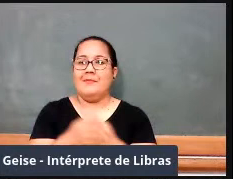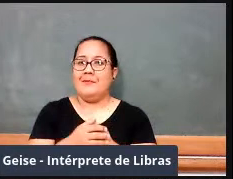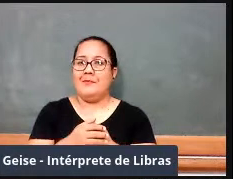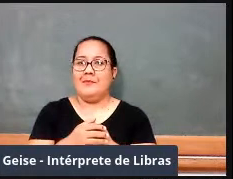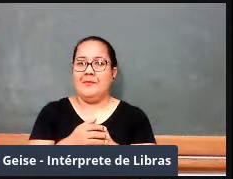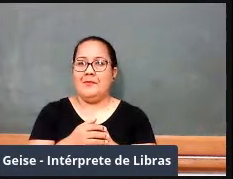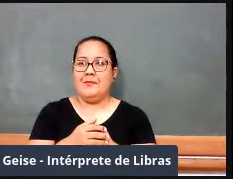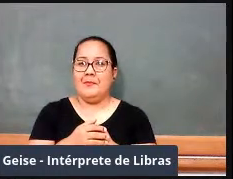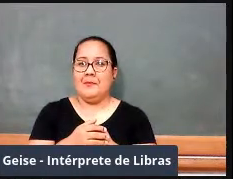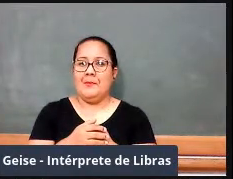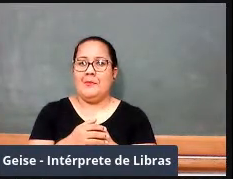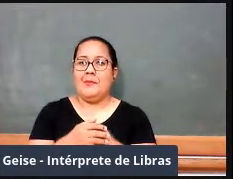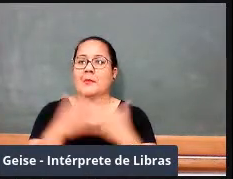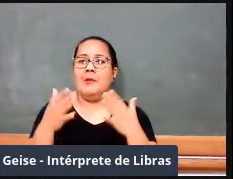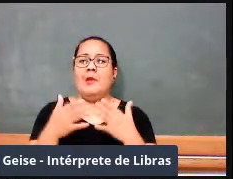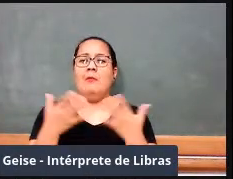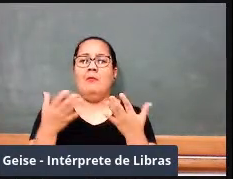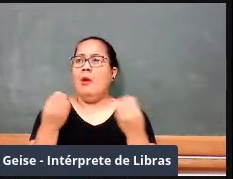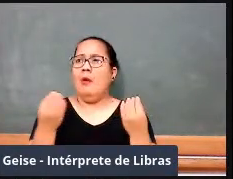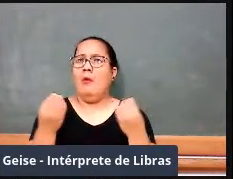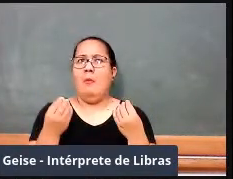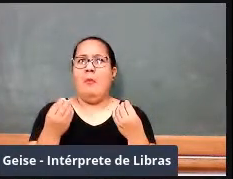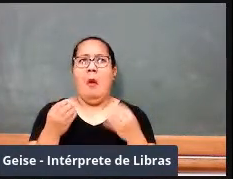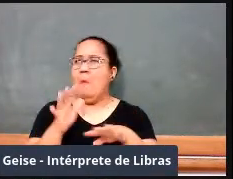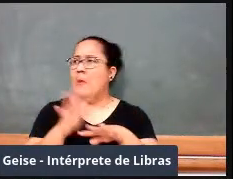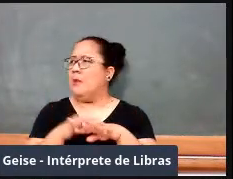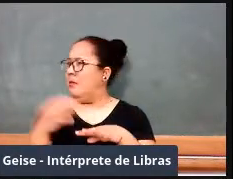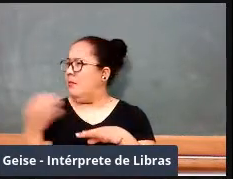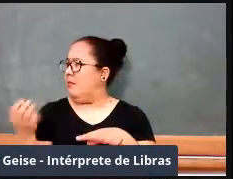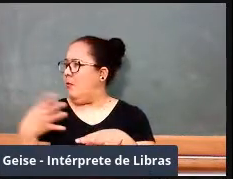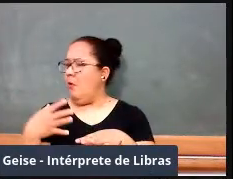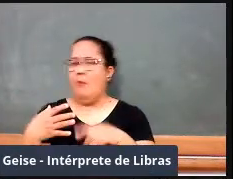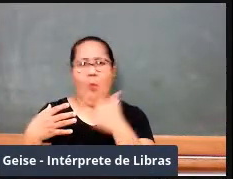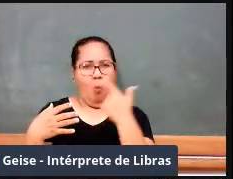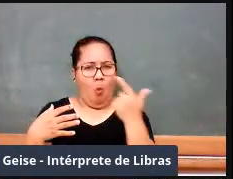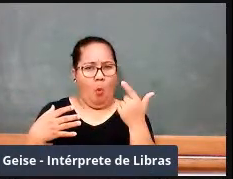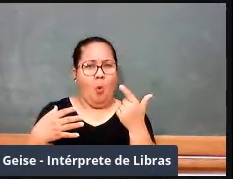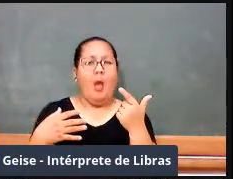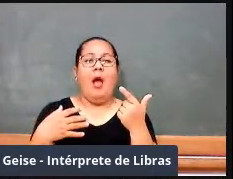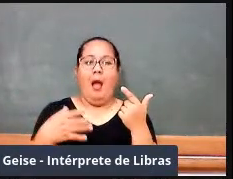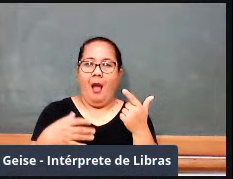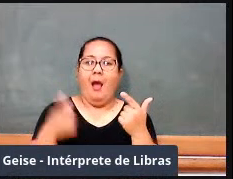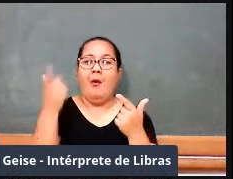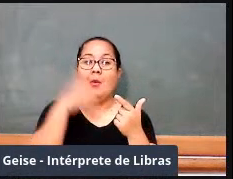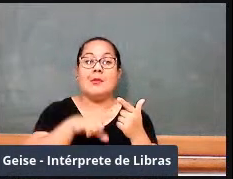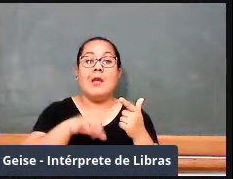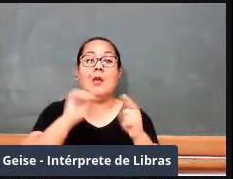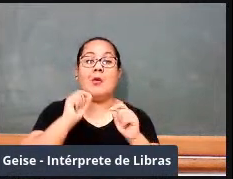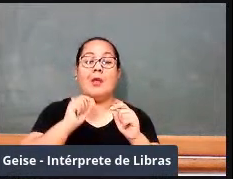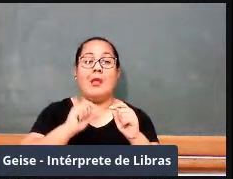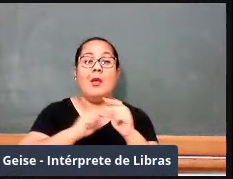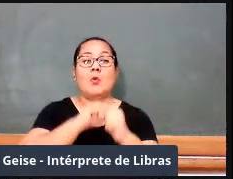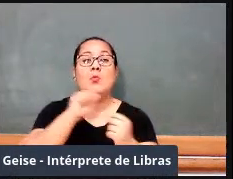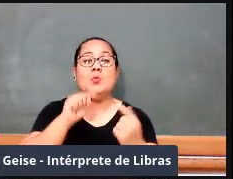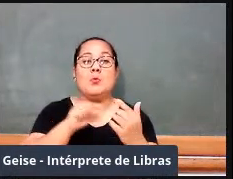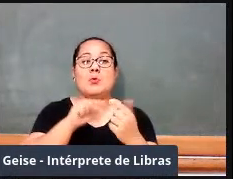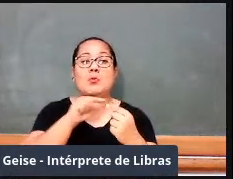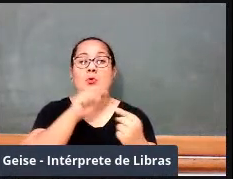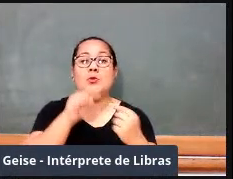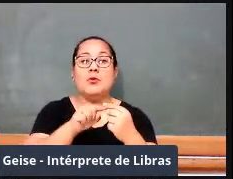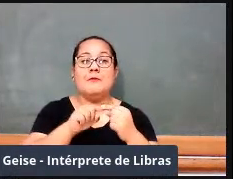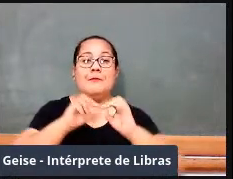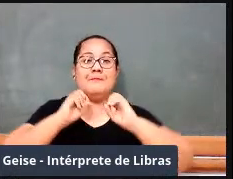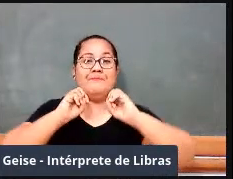esta outra matemática que vem com os matemáticos, ela vai atingir o ensino, não é? E vai ser vista como